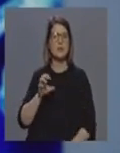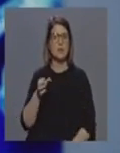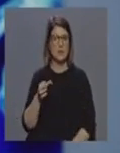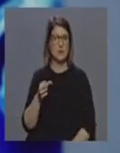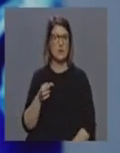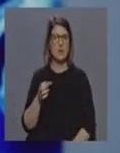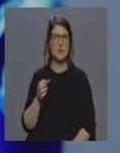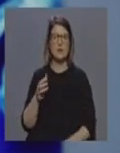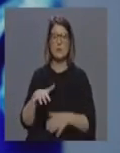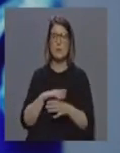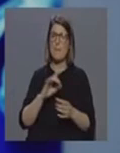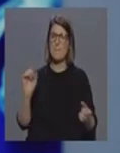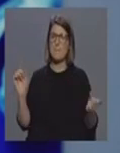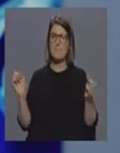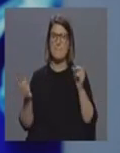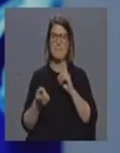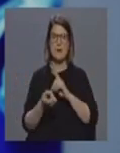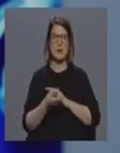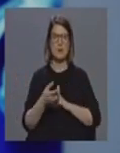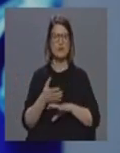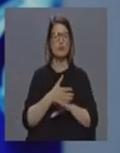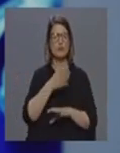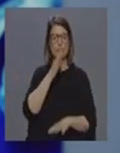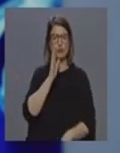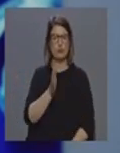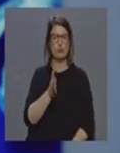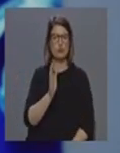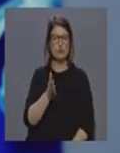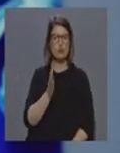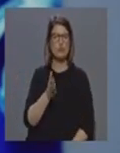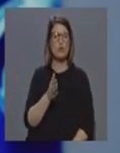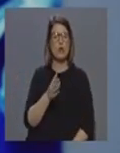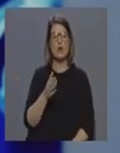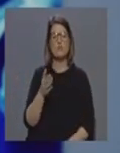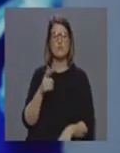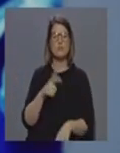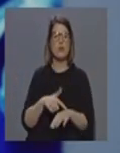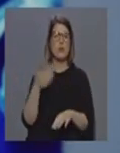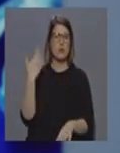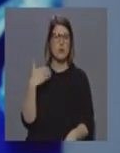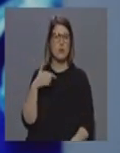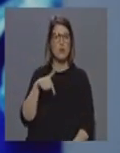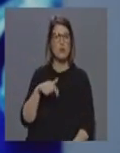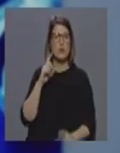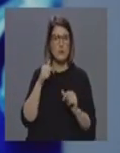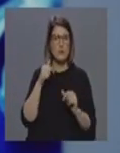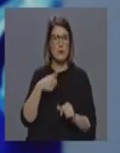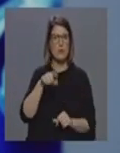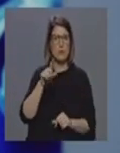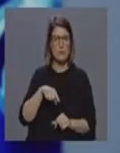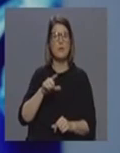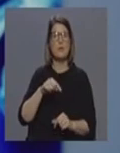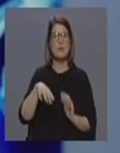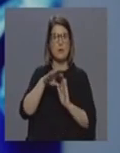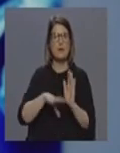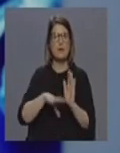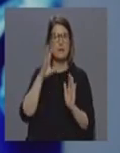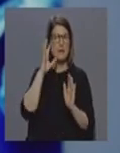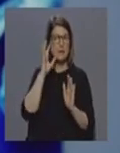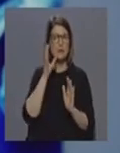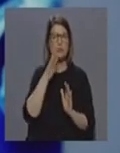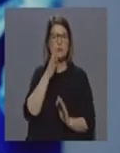viragem. Eu já tive a oportunidade de dizer isso em outras ocasiões e hoje, também na Antena 1, também no programa da tarde, também tive a oportunidade de referir isso.